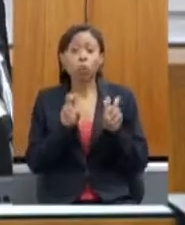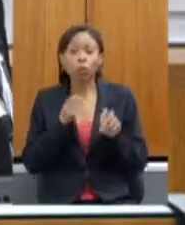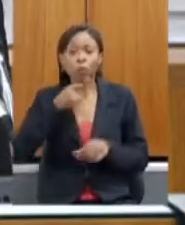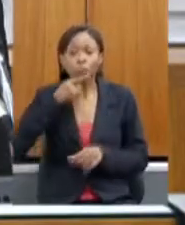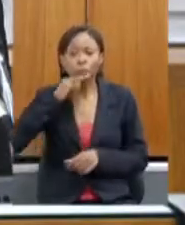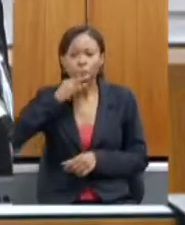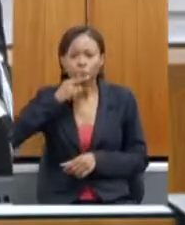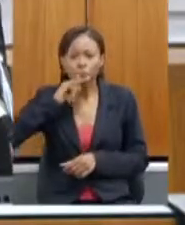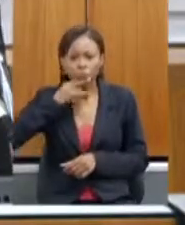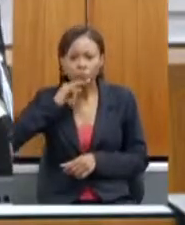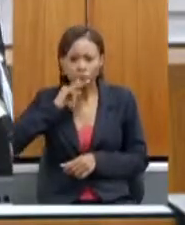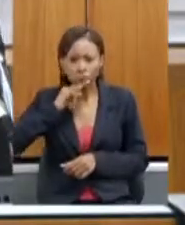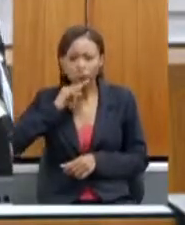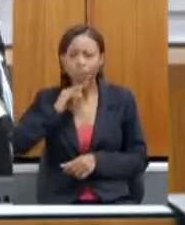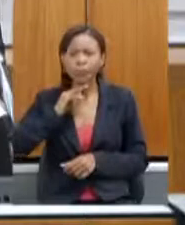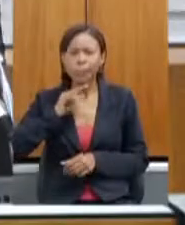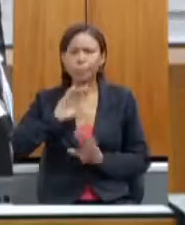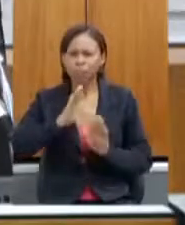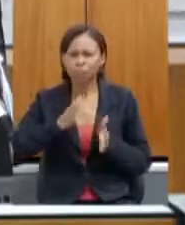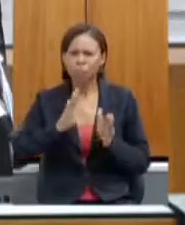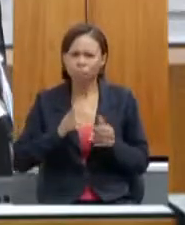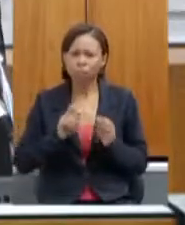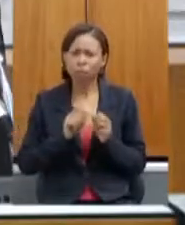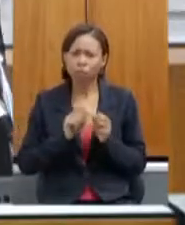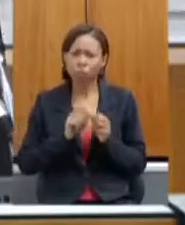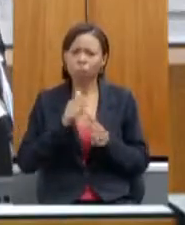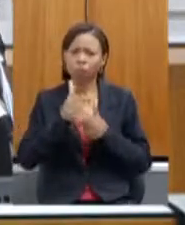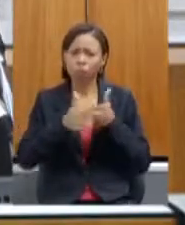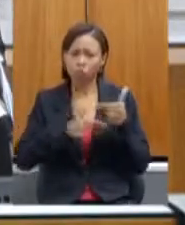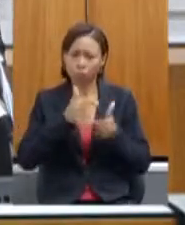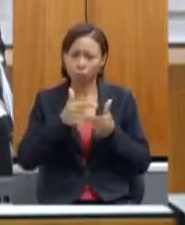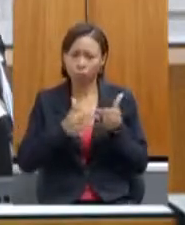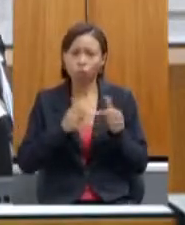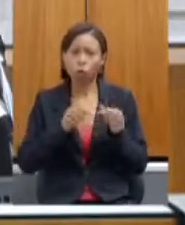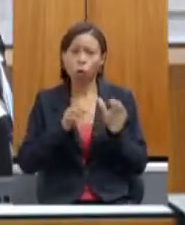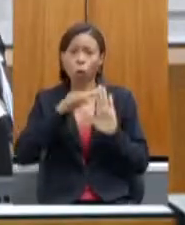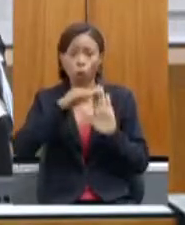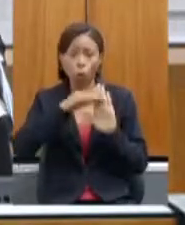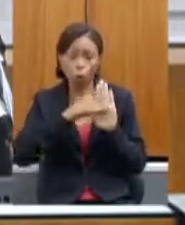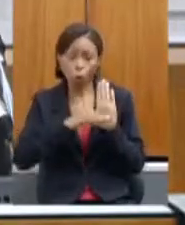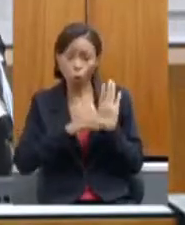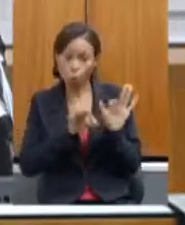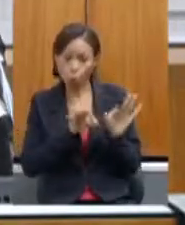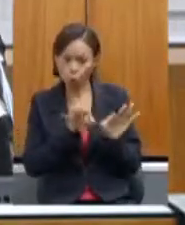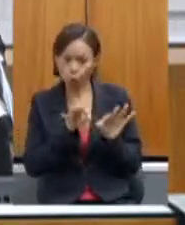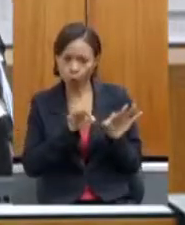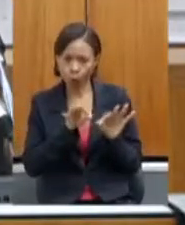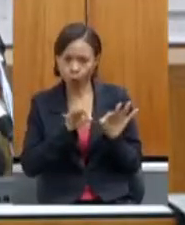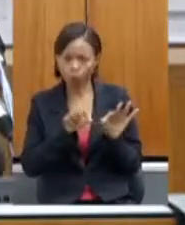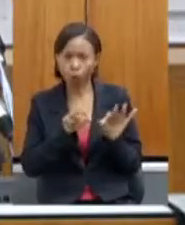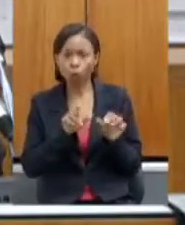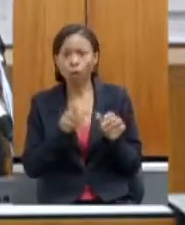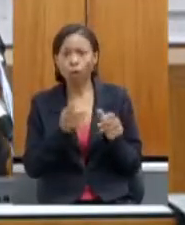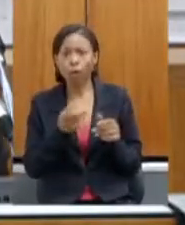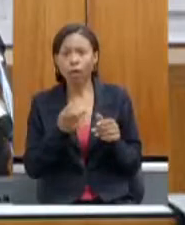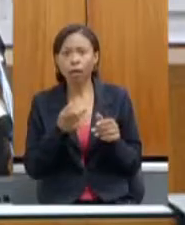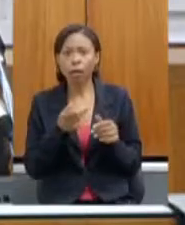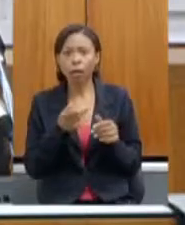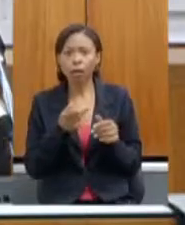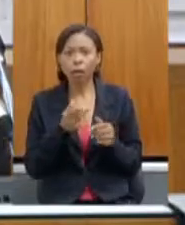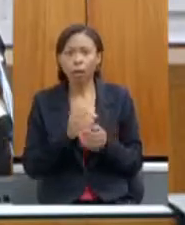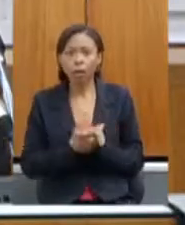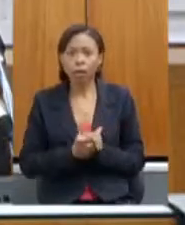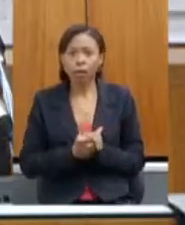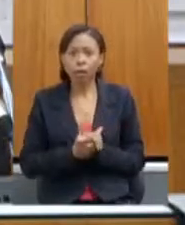nós já fizemos, nós fizemos um trabalho com esse programa que nós estamos chamando aí de O Legal Merece um Brinde para